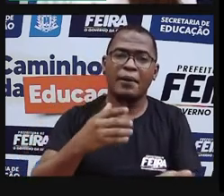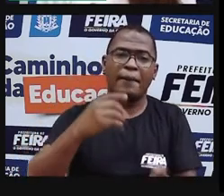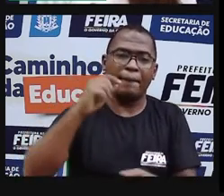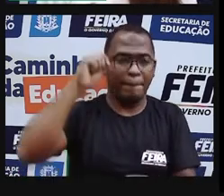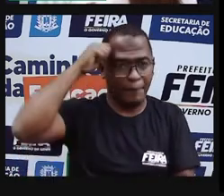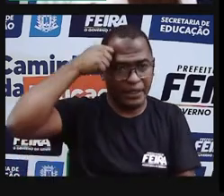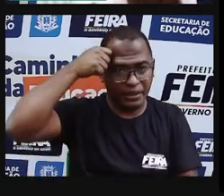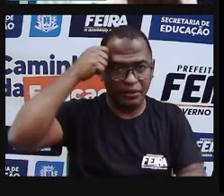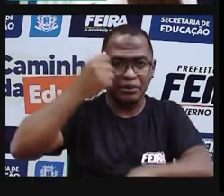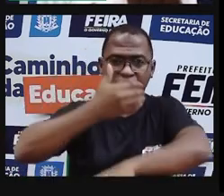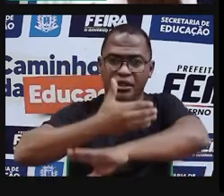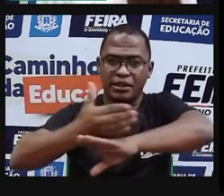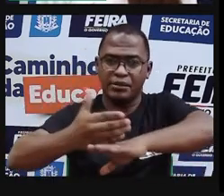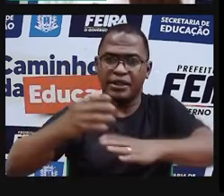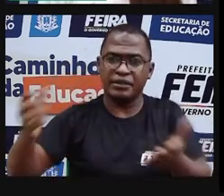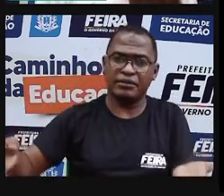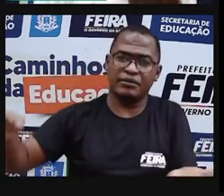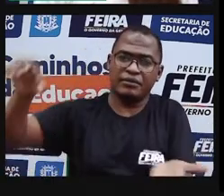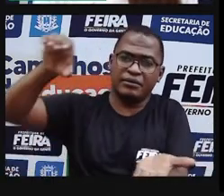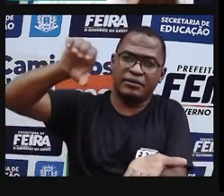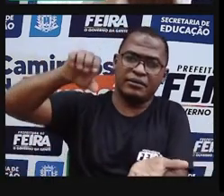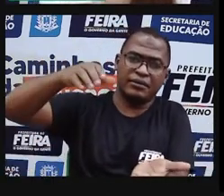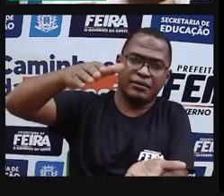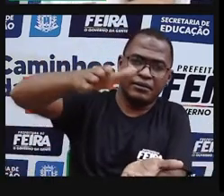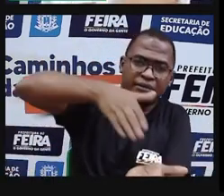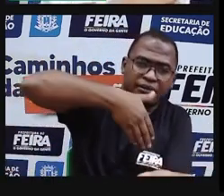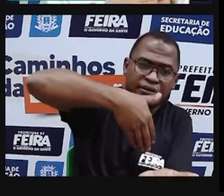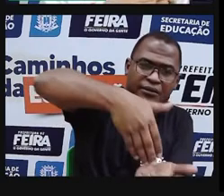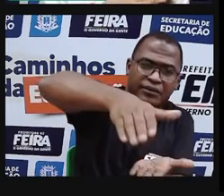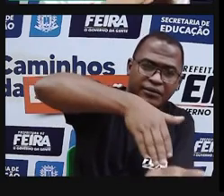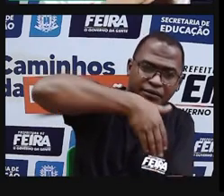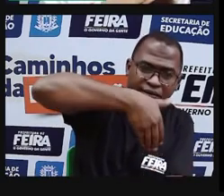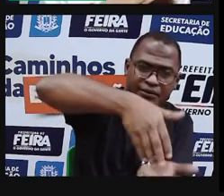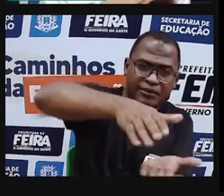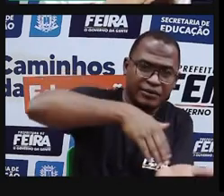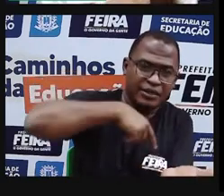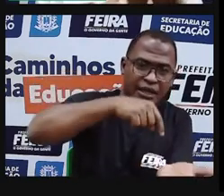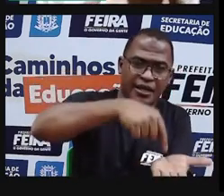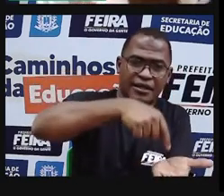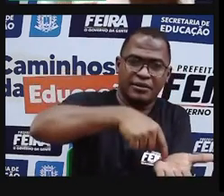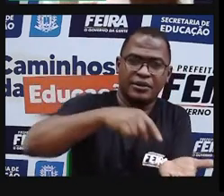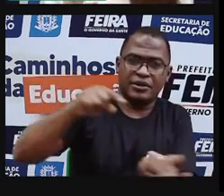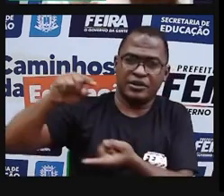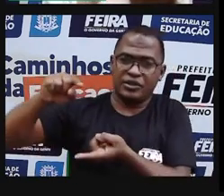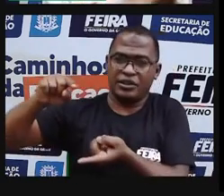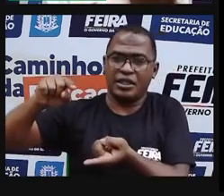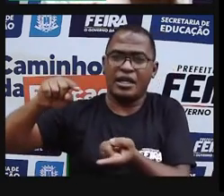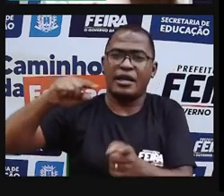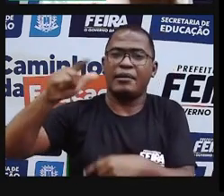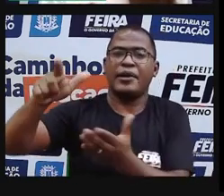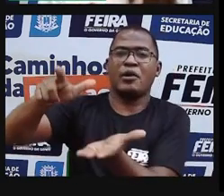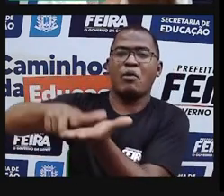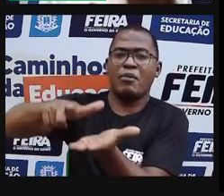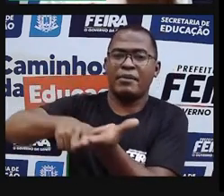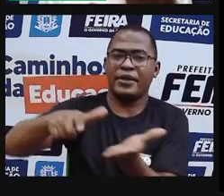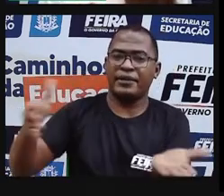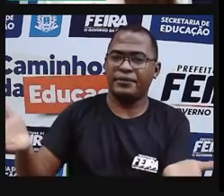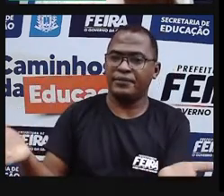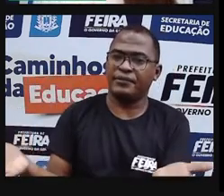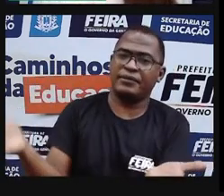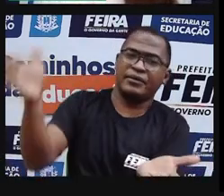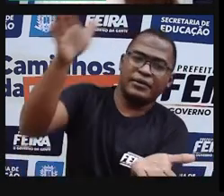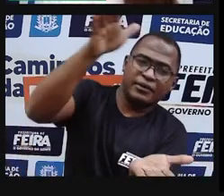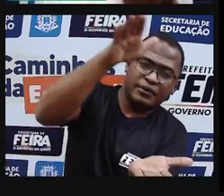pintada, né? E depois ela é colocada sobre o papel. Ela é como se a gente estivesse deixando uma marca, um